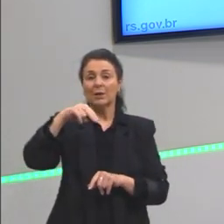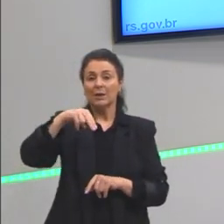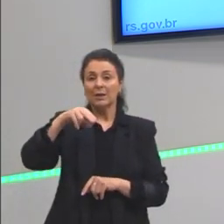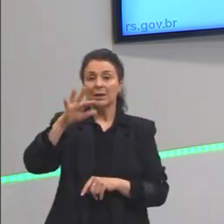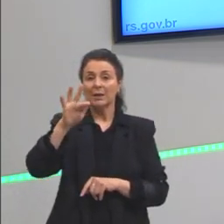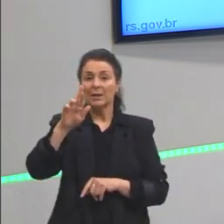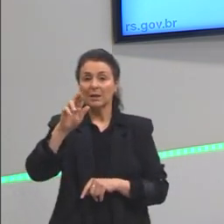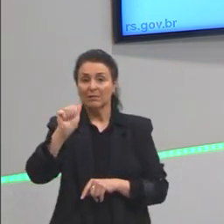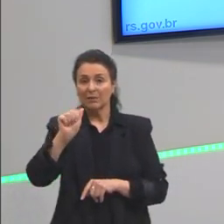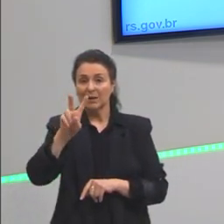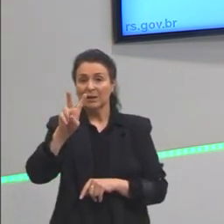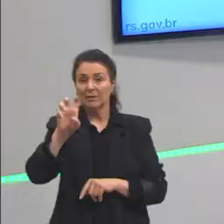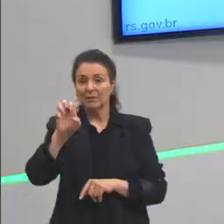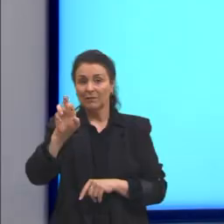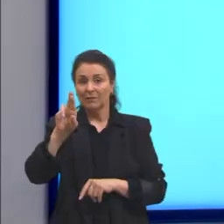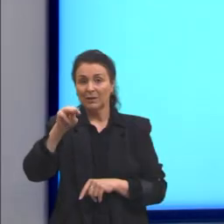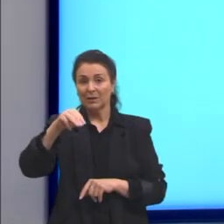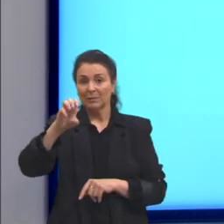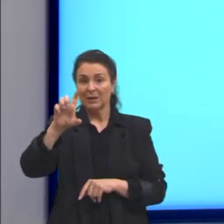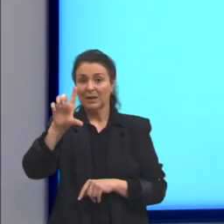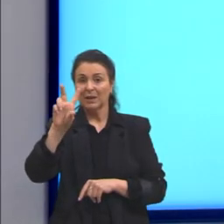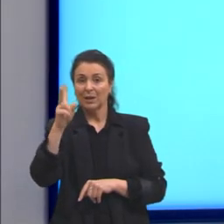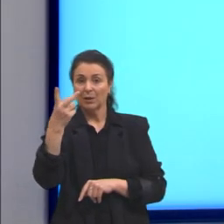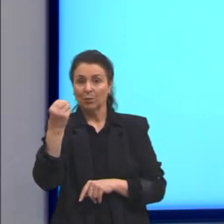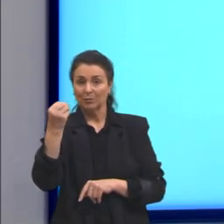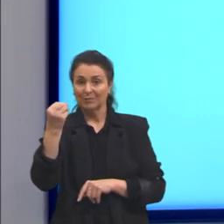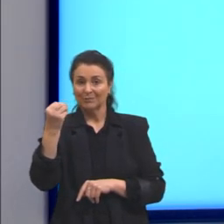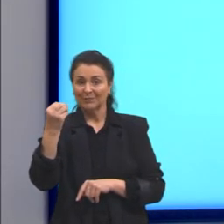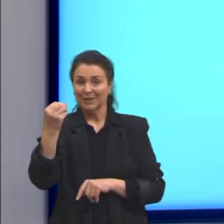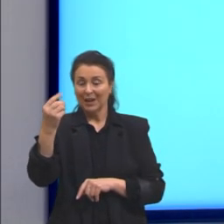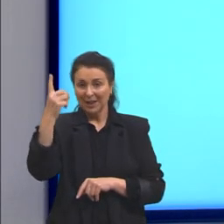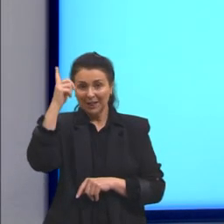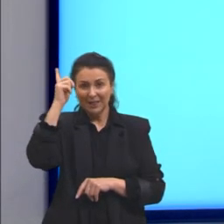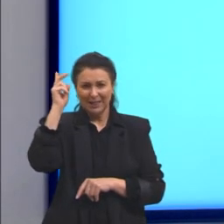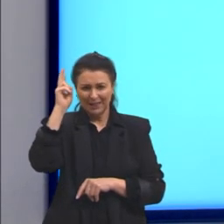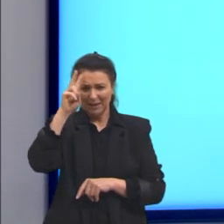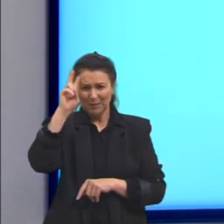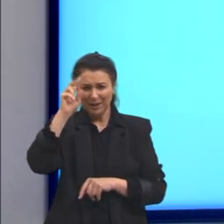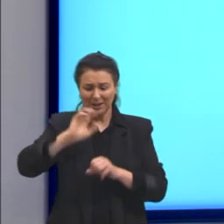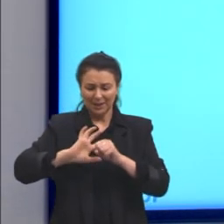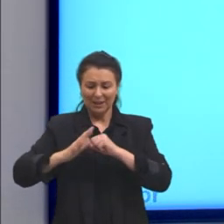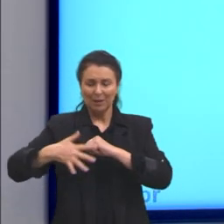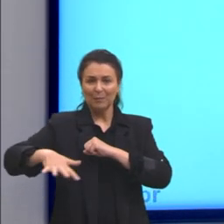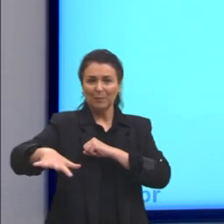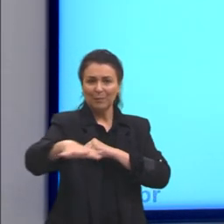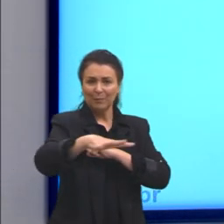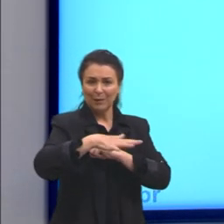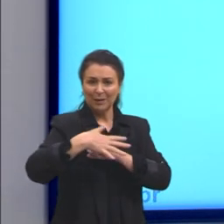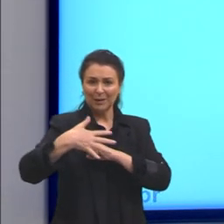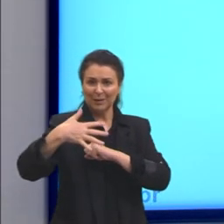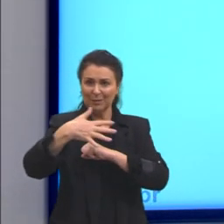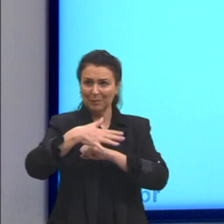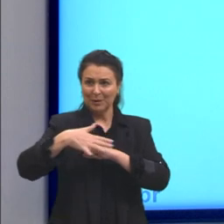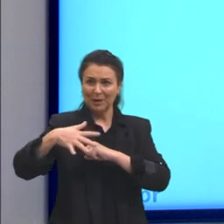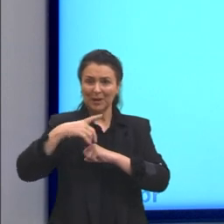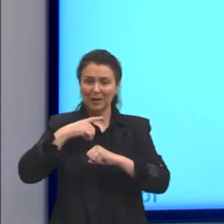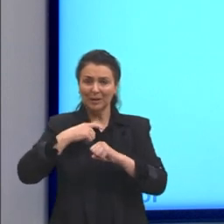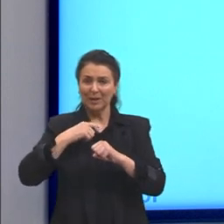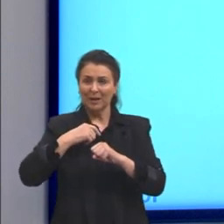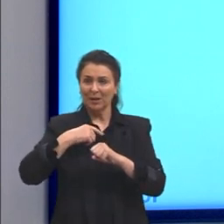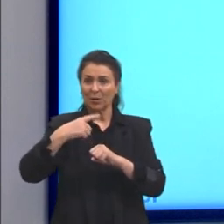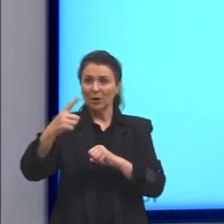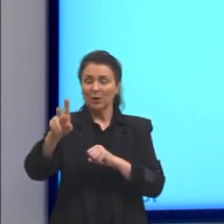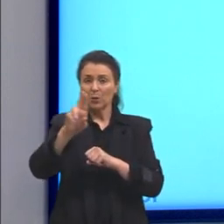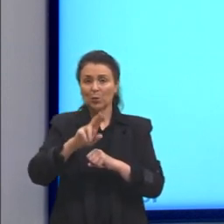que é o que vocês mais viram agora, a gente utilizar na pandemia. Até no início, o pessoal usava bastante para medir direto na